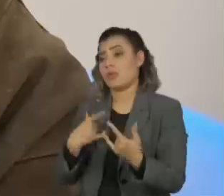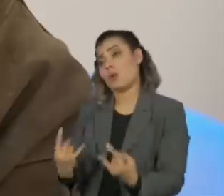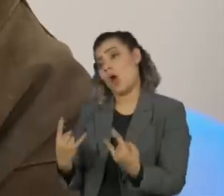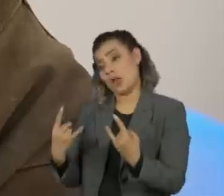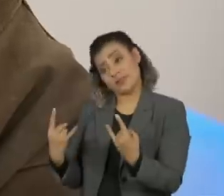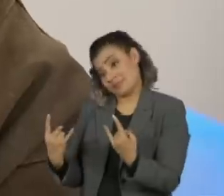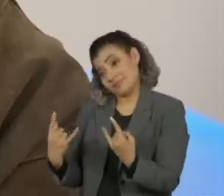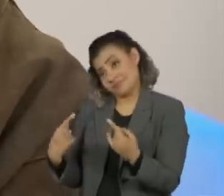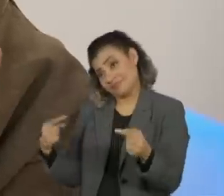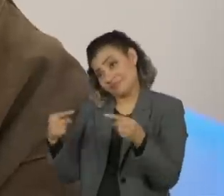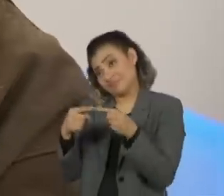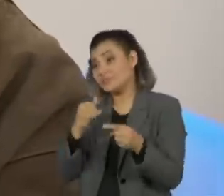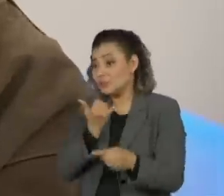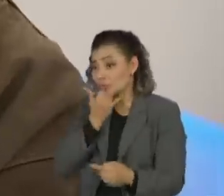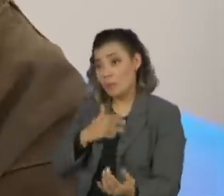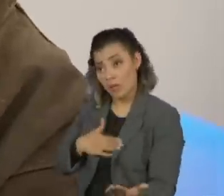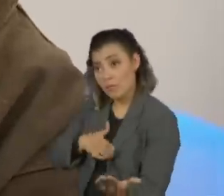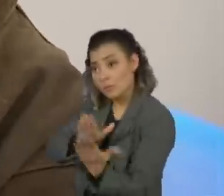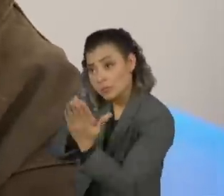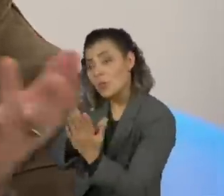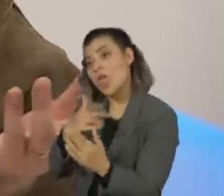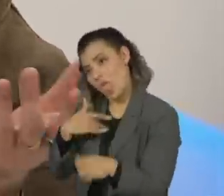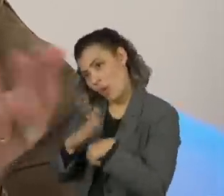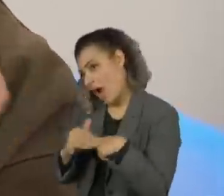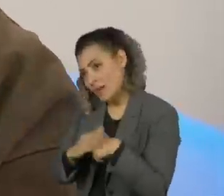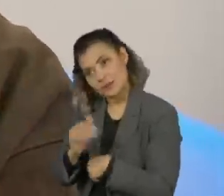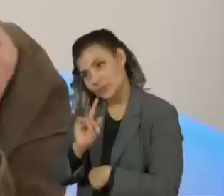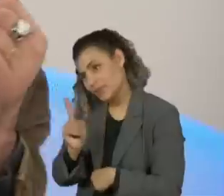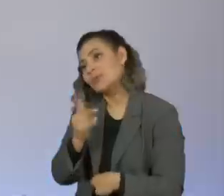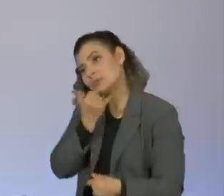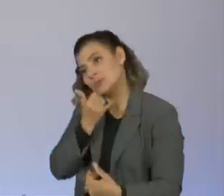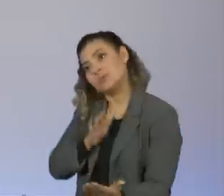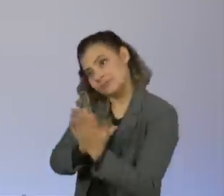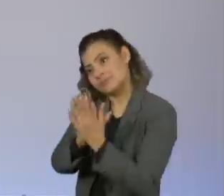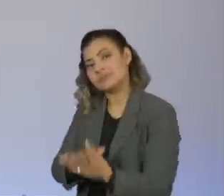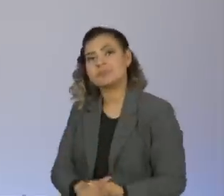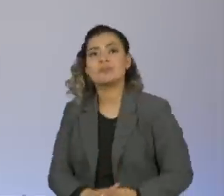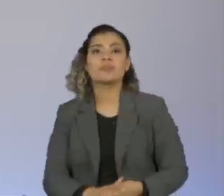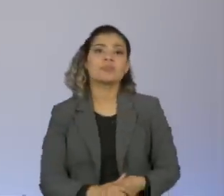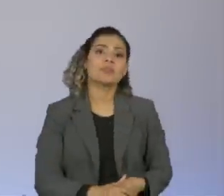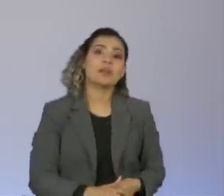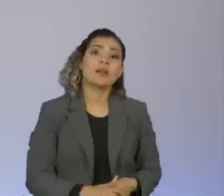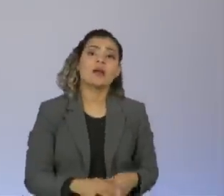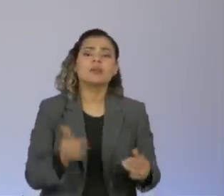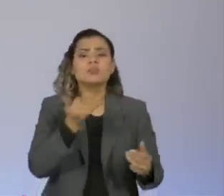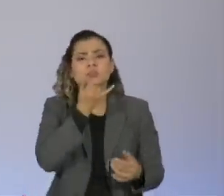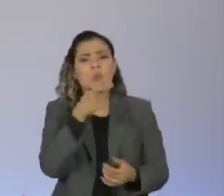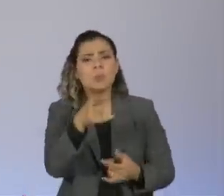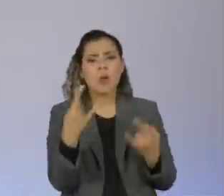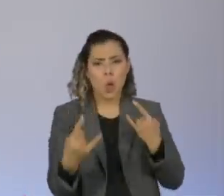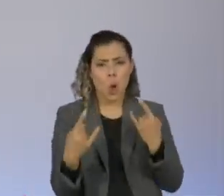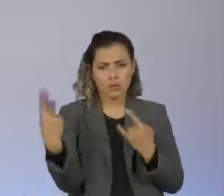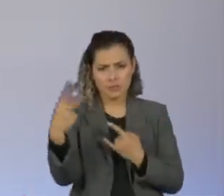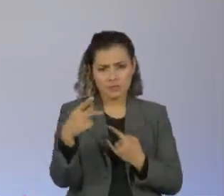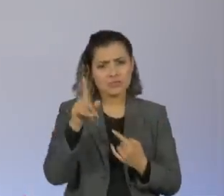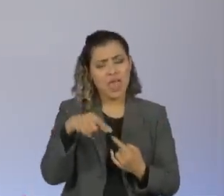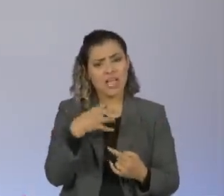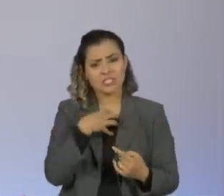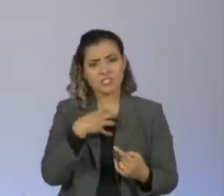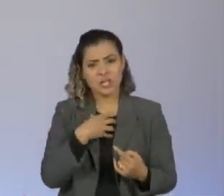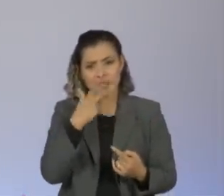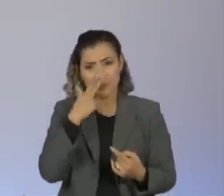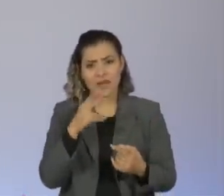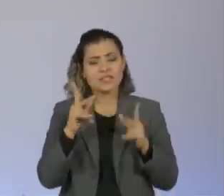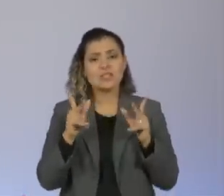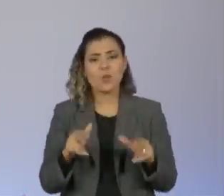roll. Quando parto para cima, eu vou ser uma dama, né? Lobão, você fala muito isso, eu sou roqueiro. O rock, para você, é um antídoto, uma vacina